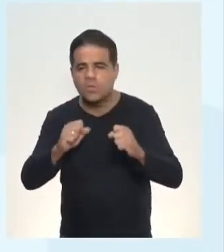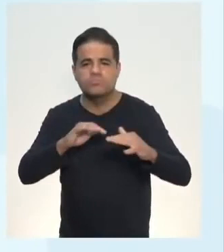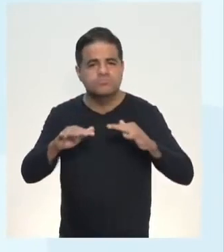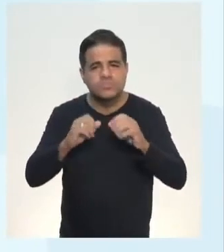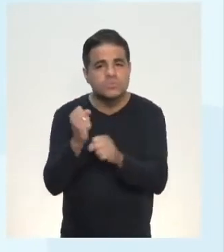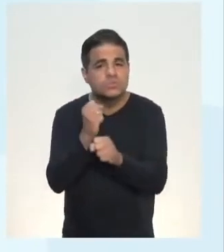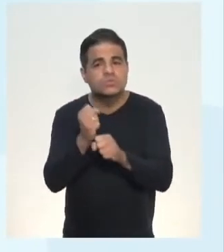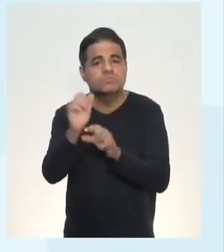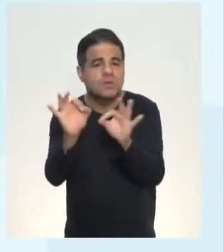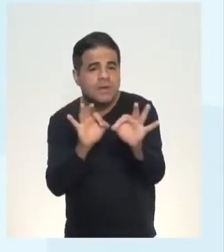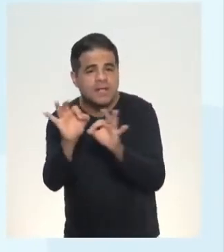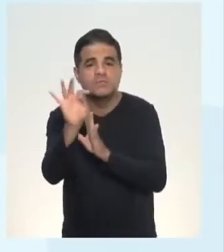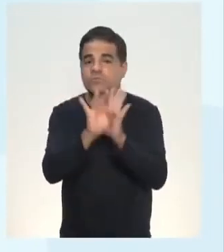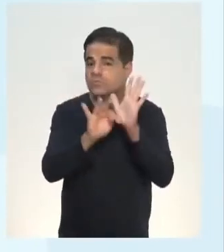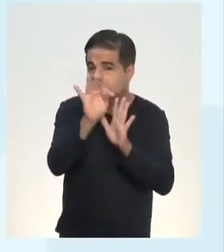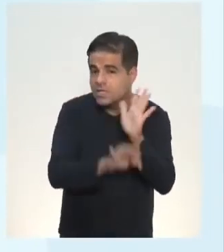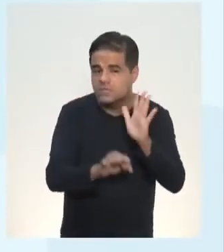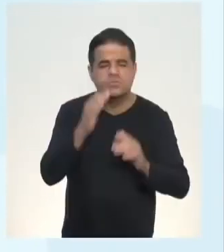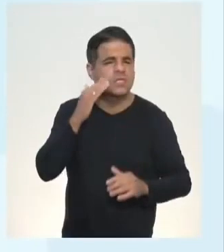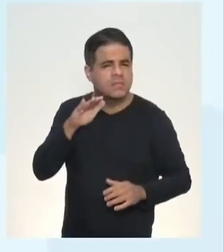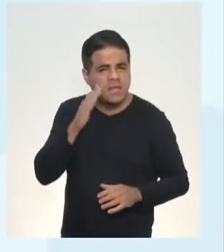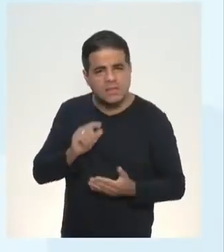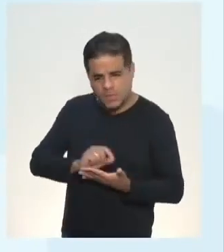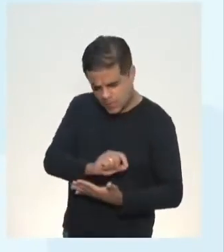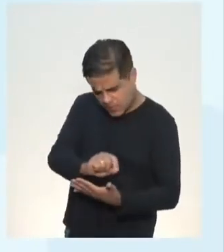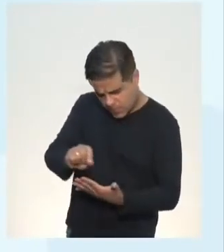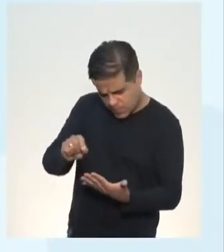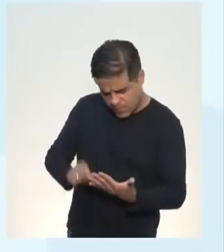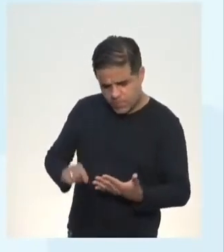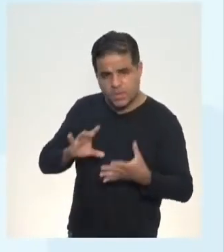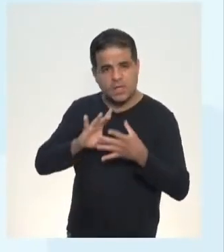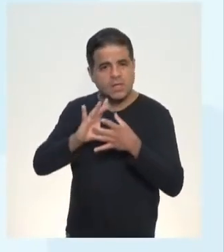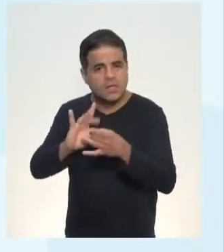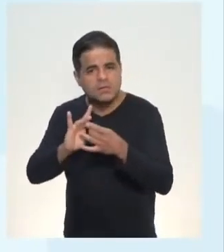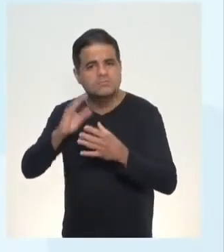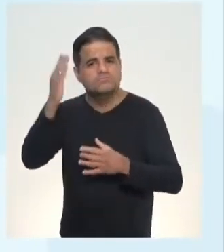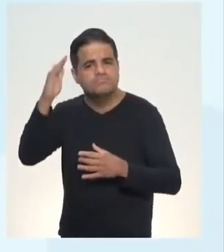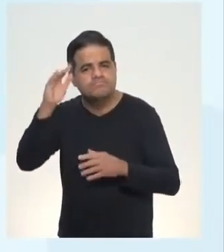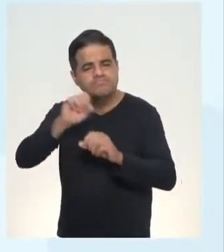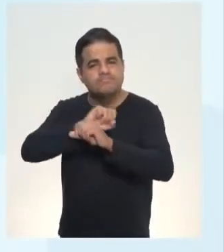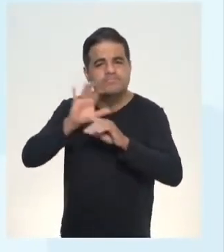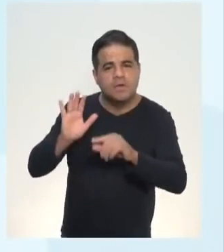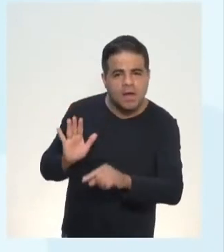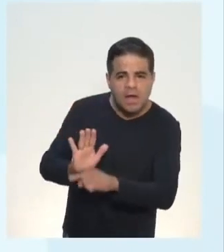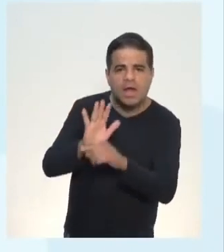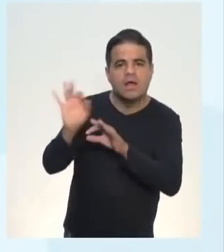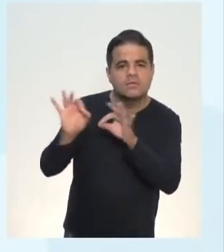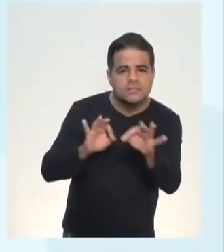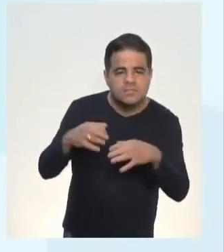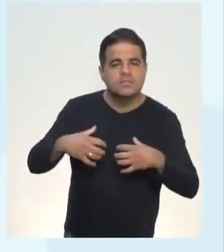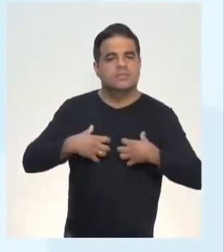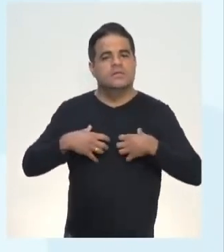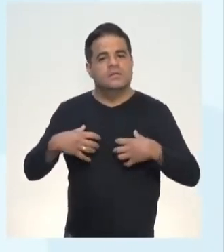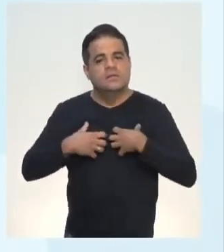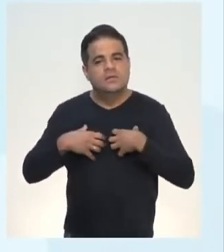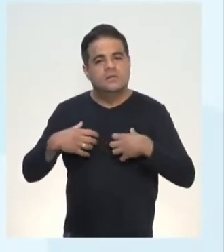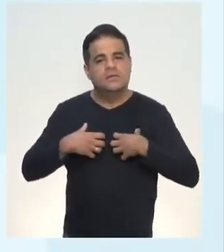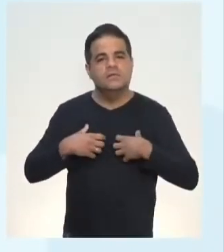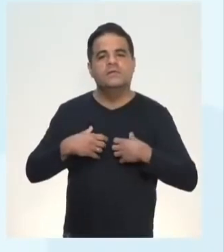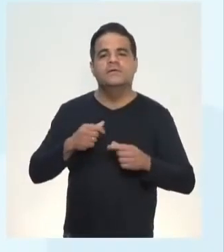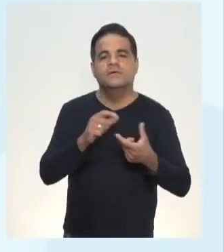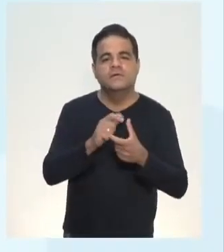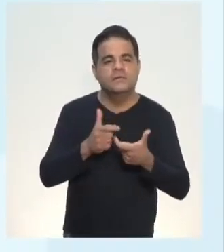construção dos textos. Entender como os aspectos de coesão e coerência favorecem a construção dos sentidos e